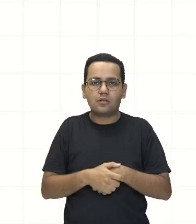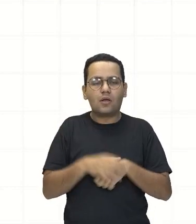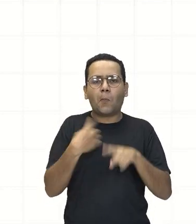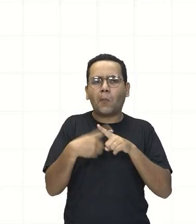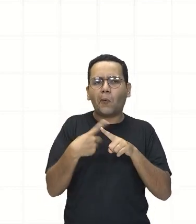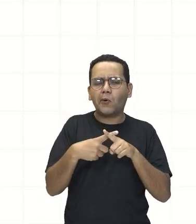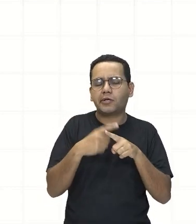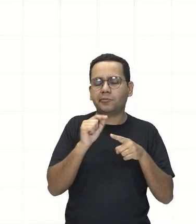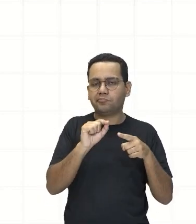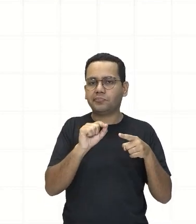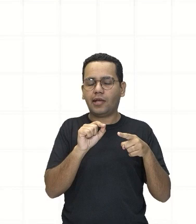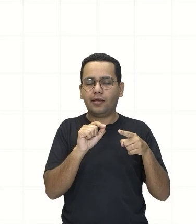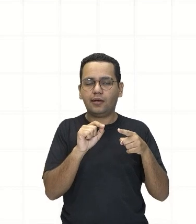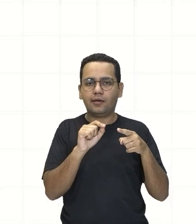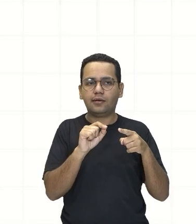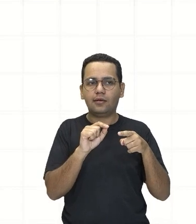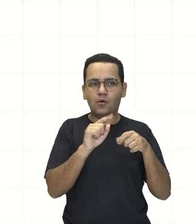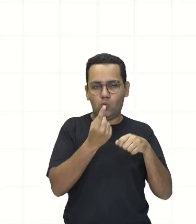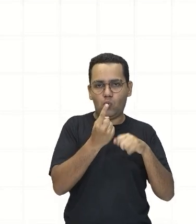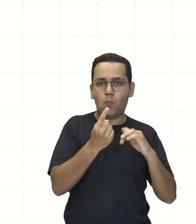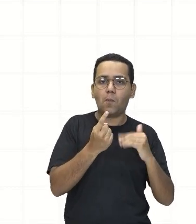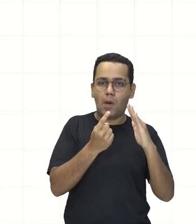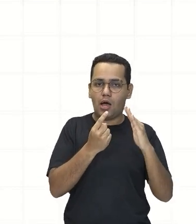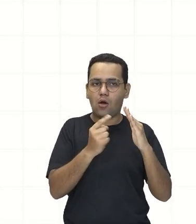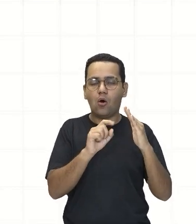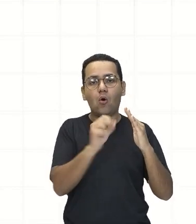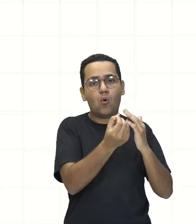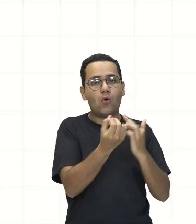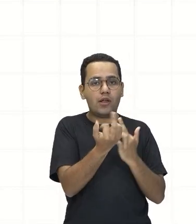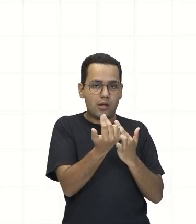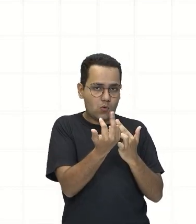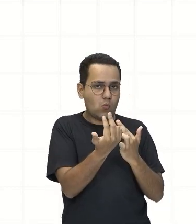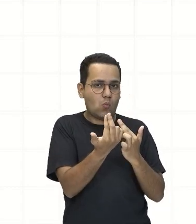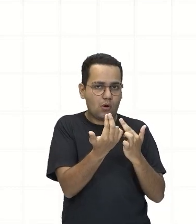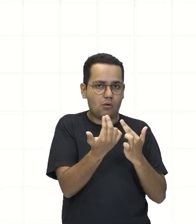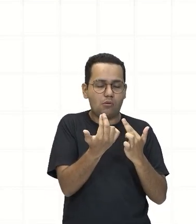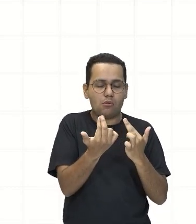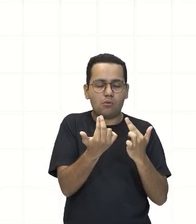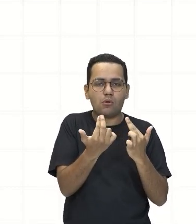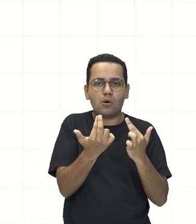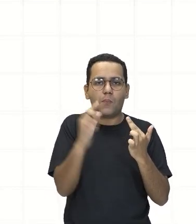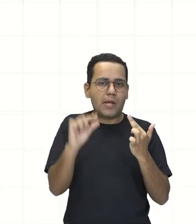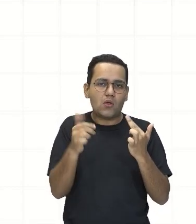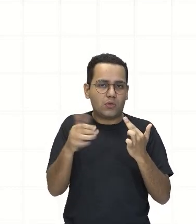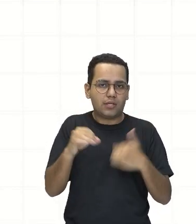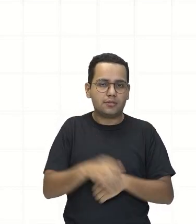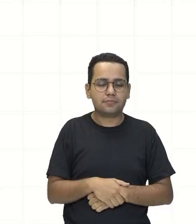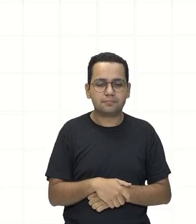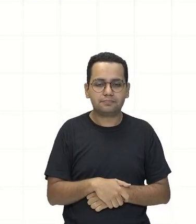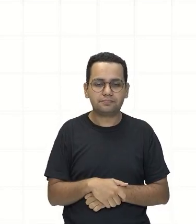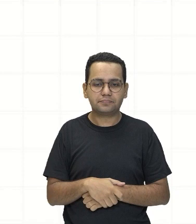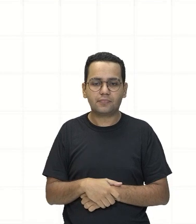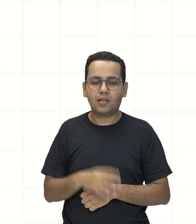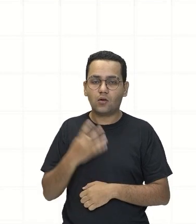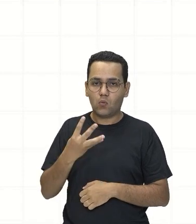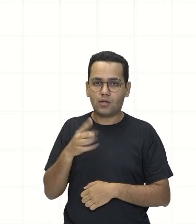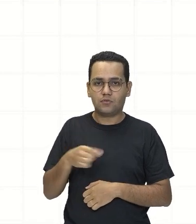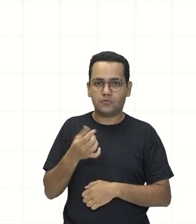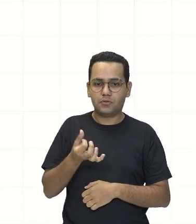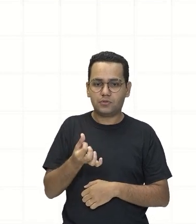menor que 10 Ele se encaixa nesse intervalinho Então chegando a 4,6 Aqui eu tenho Então ó